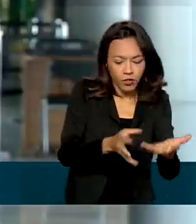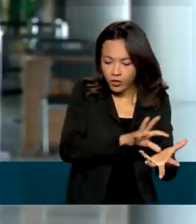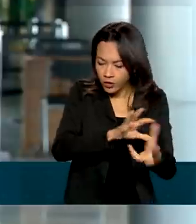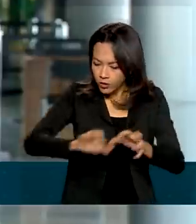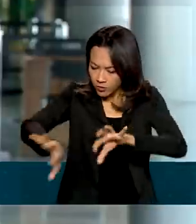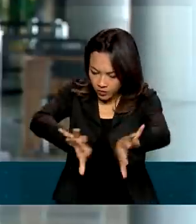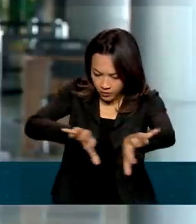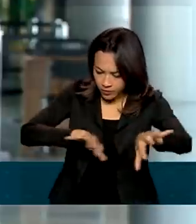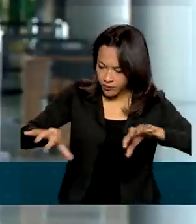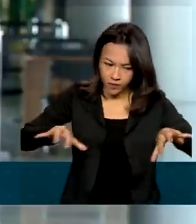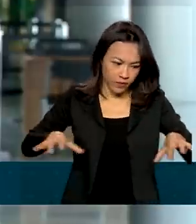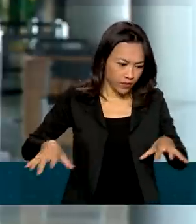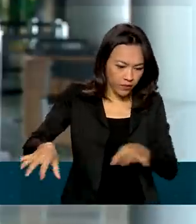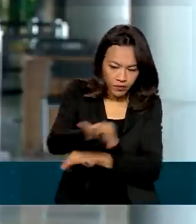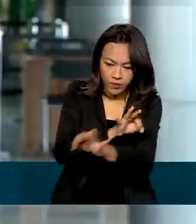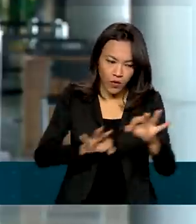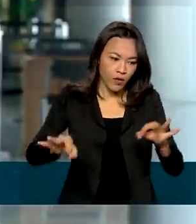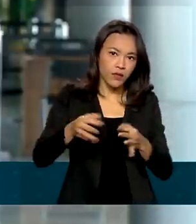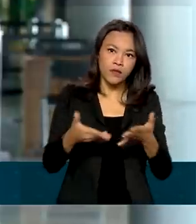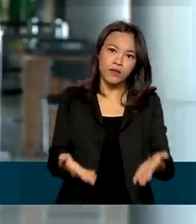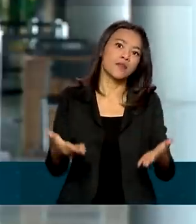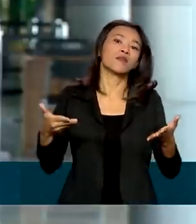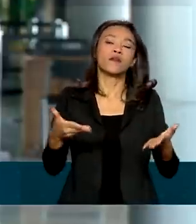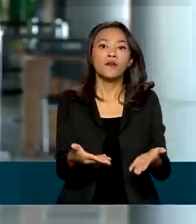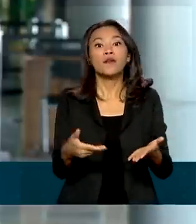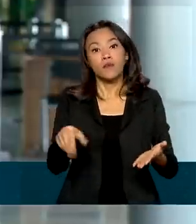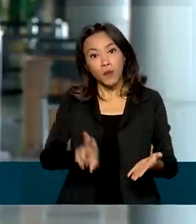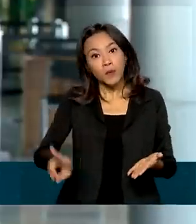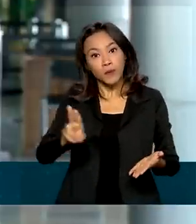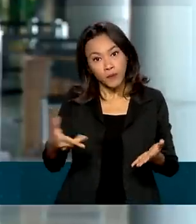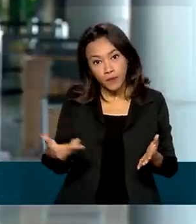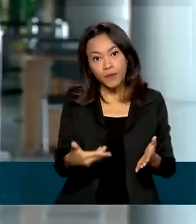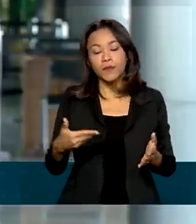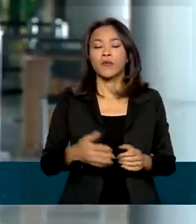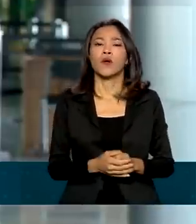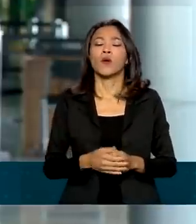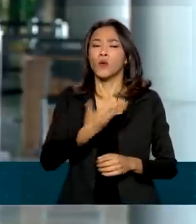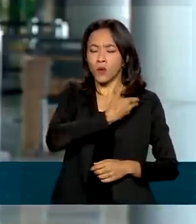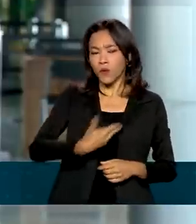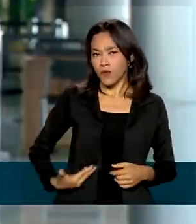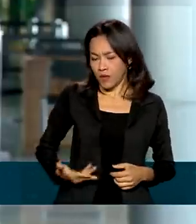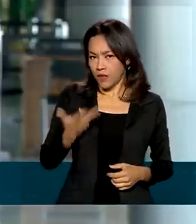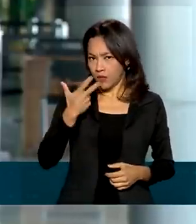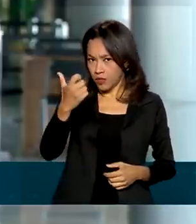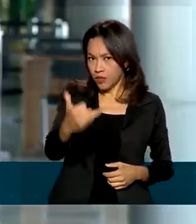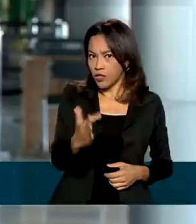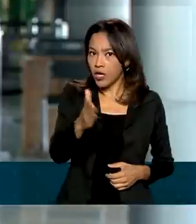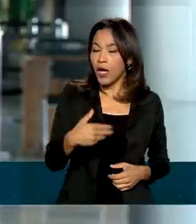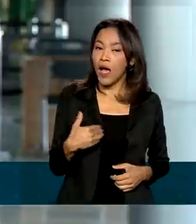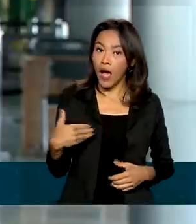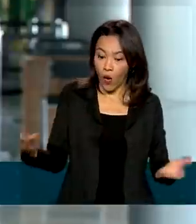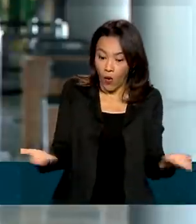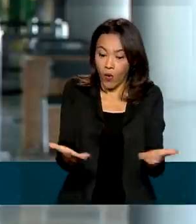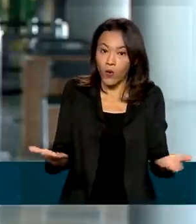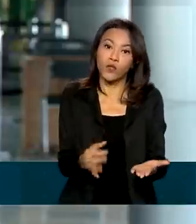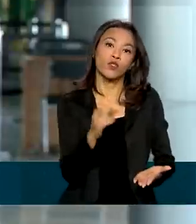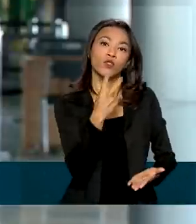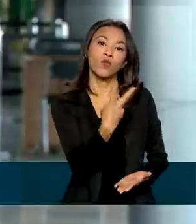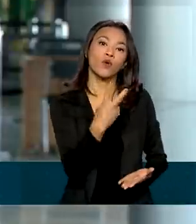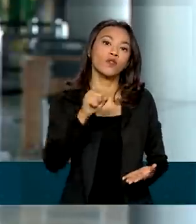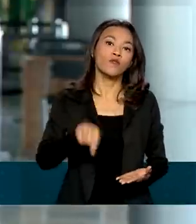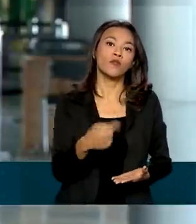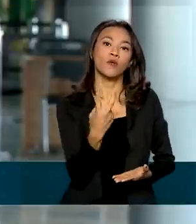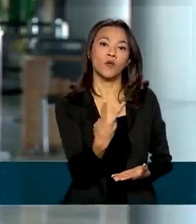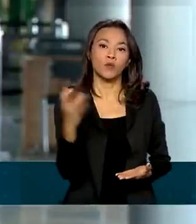compostagem, biodigestão e recuperação energética. Segundo o governo, atualmente apenas 2,2% dos